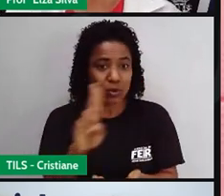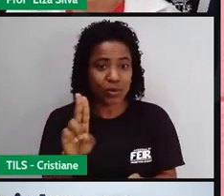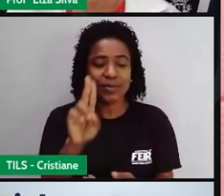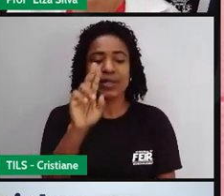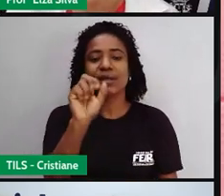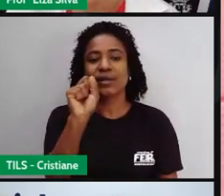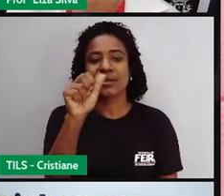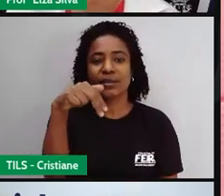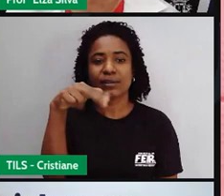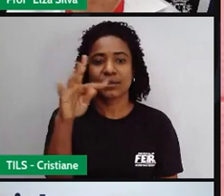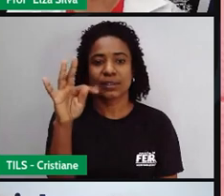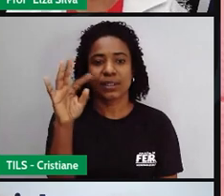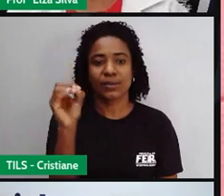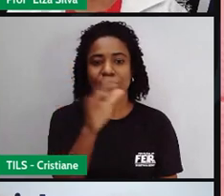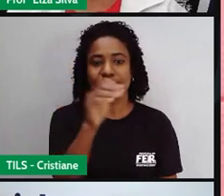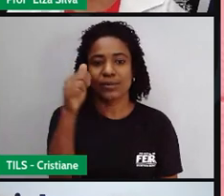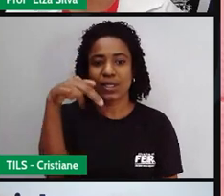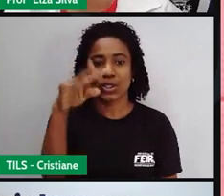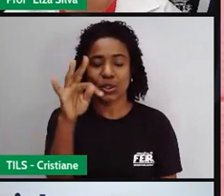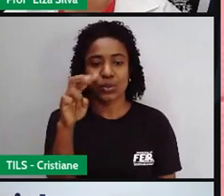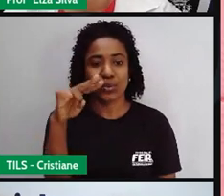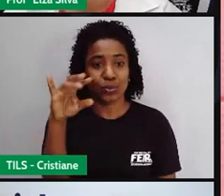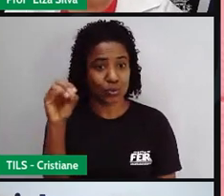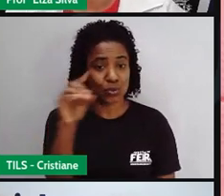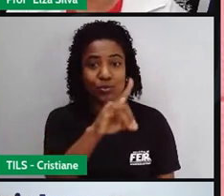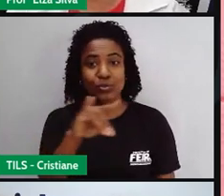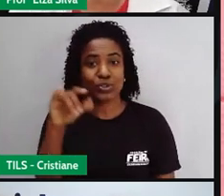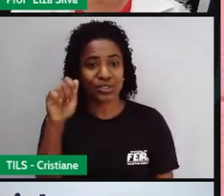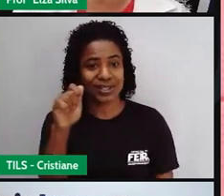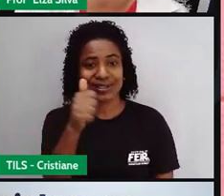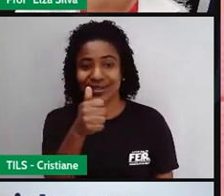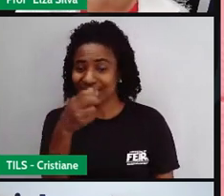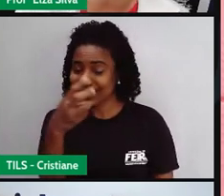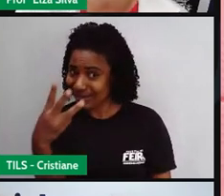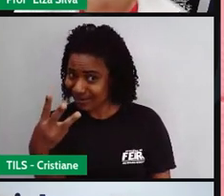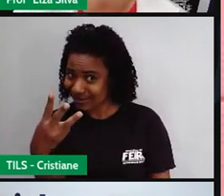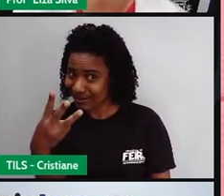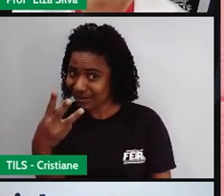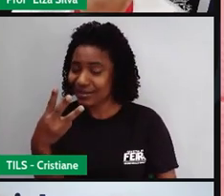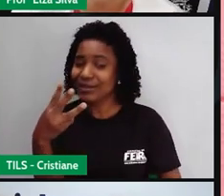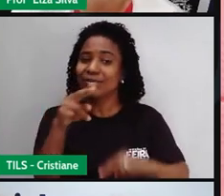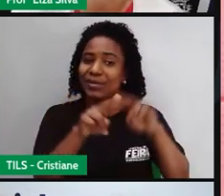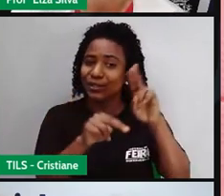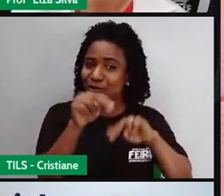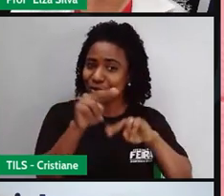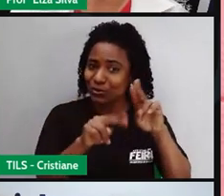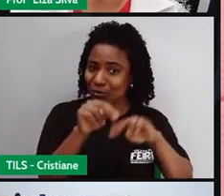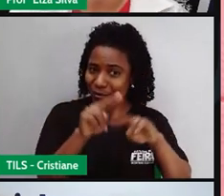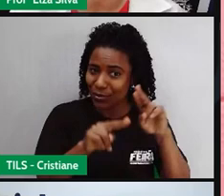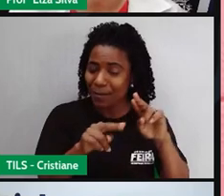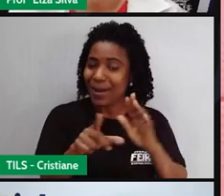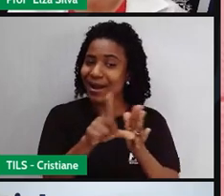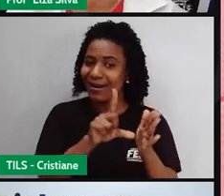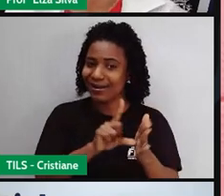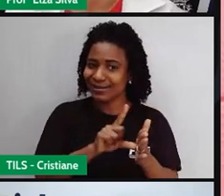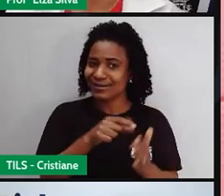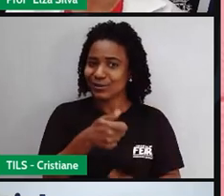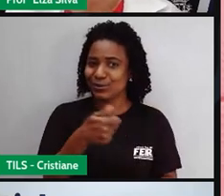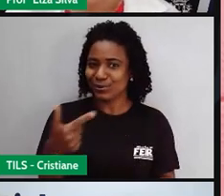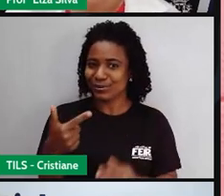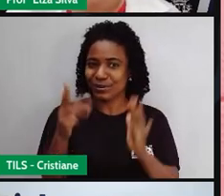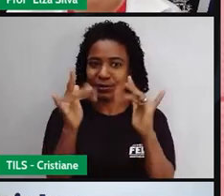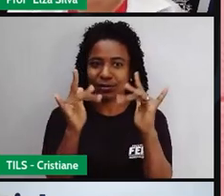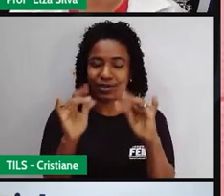de comemoração em homenagem a esse santo a 13 de junho, um dia depois do dia dos namorados. E quem é ele? É